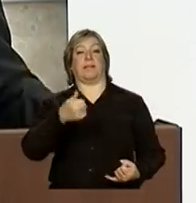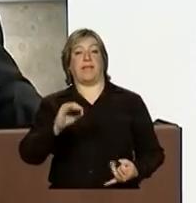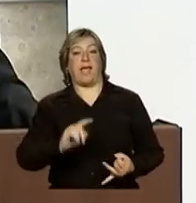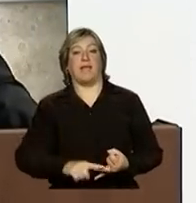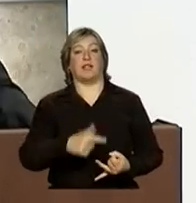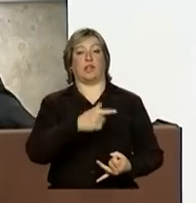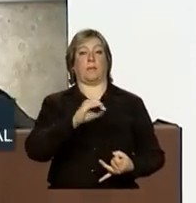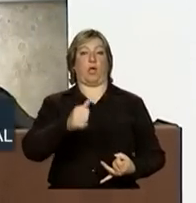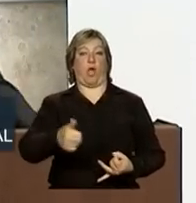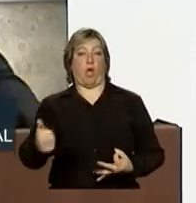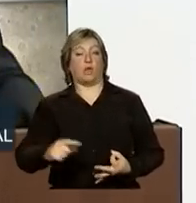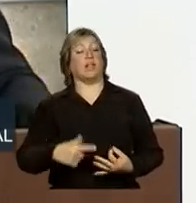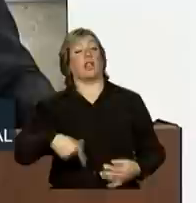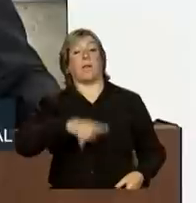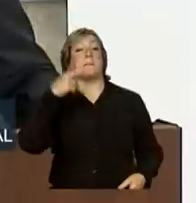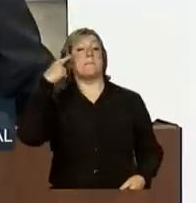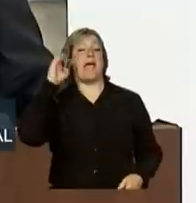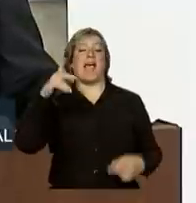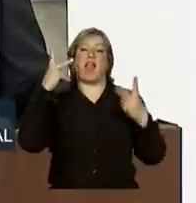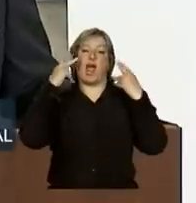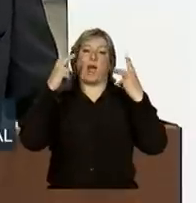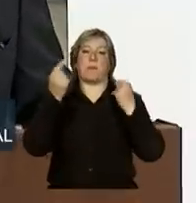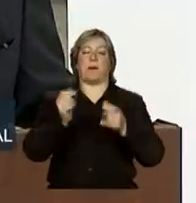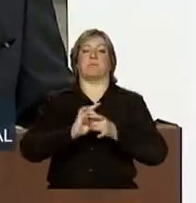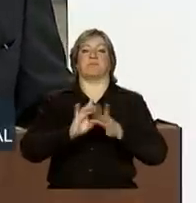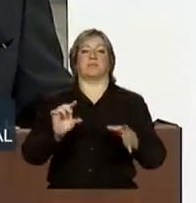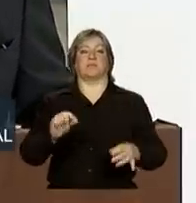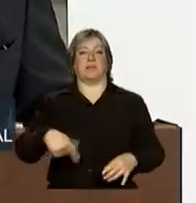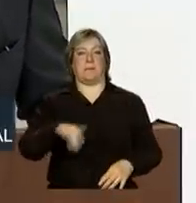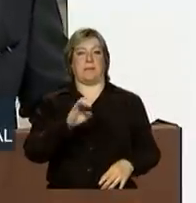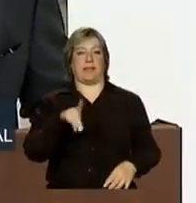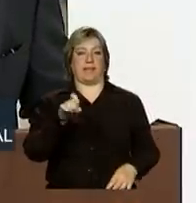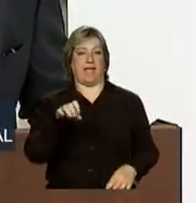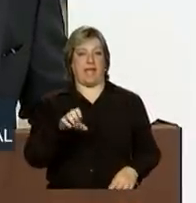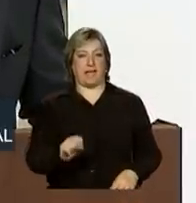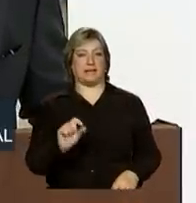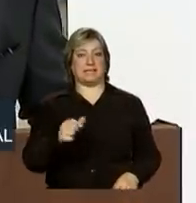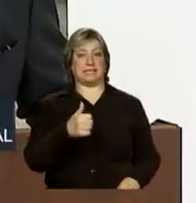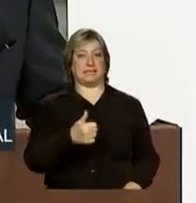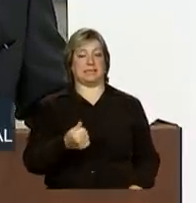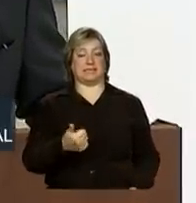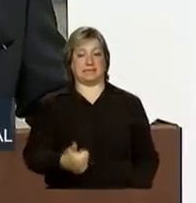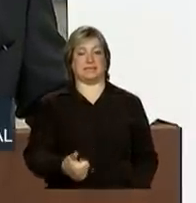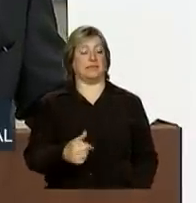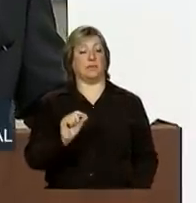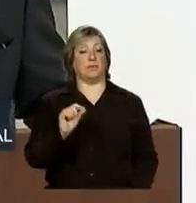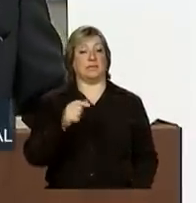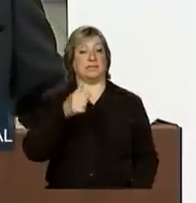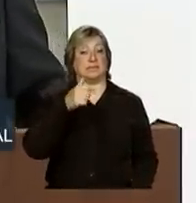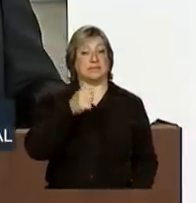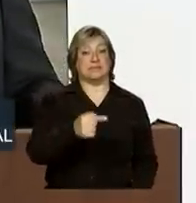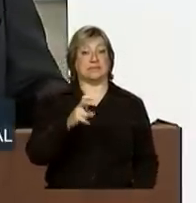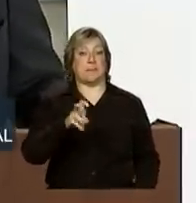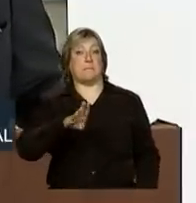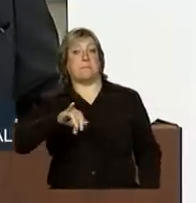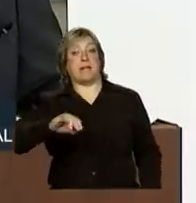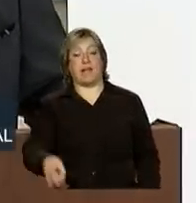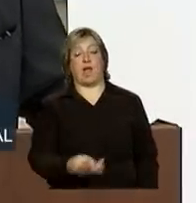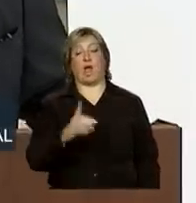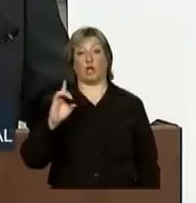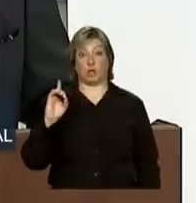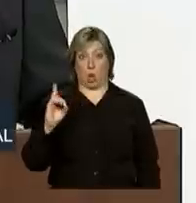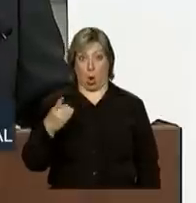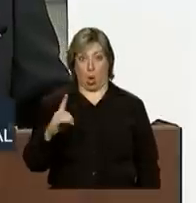e nós pensamos que é normal a liberação, por parte do BNDES, de cerca de 75 bilhões de